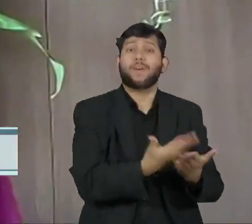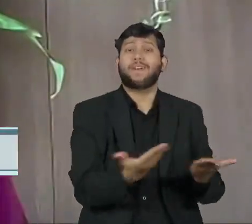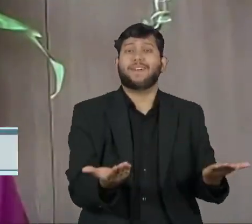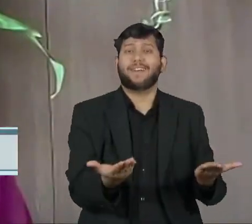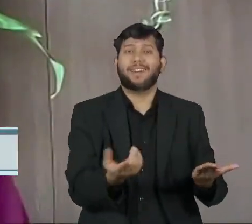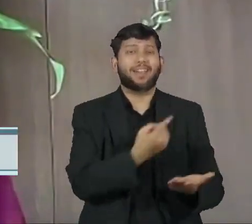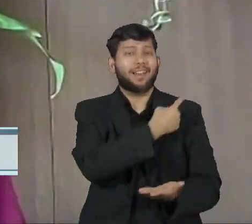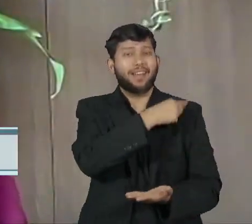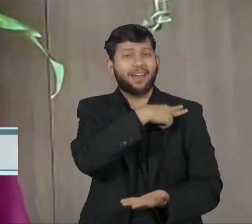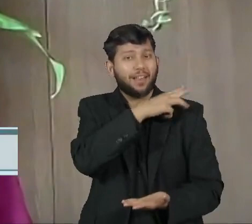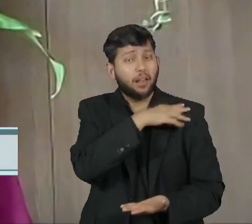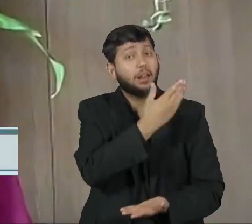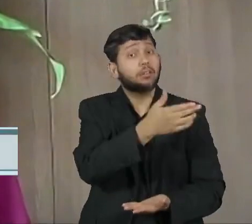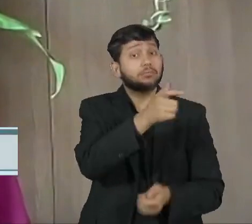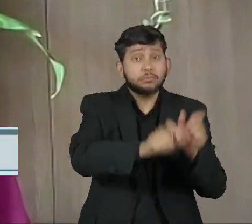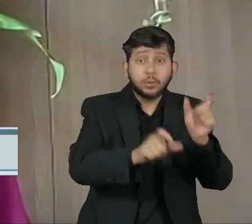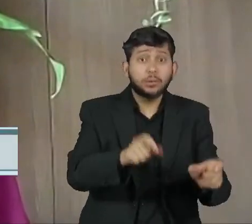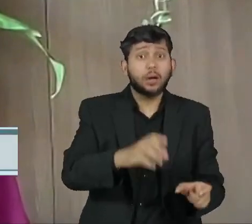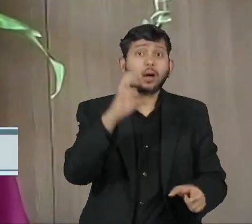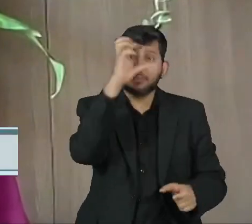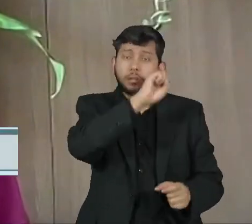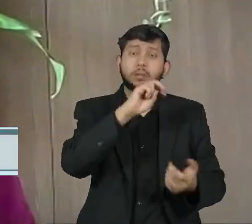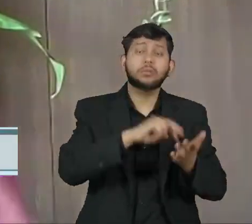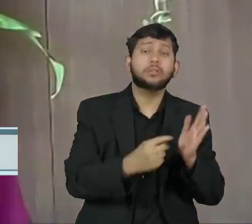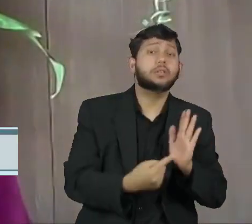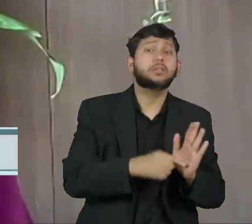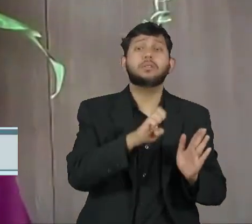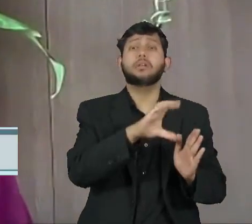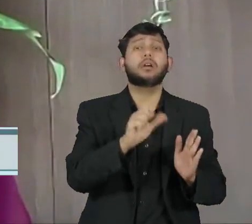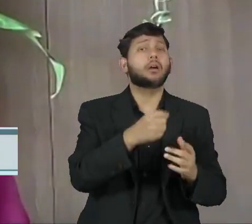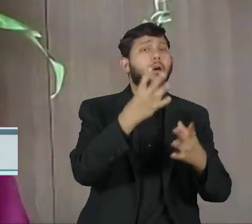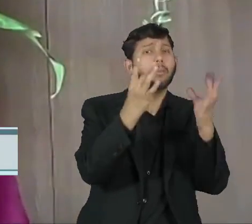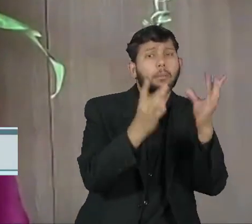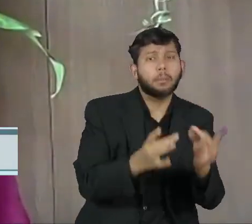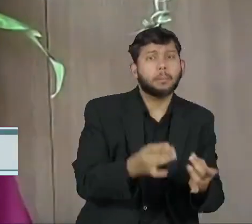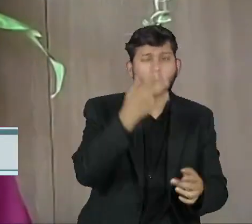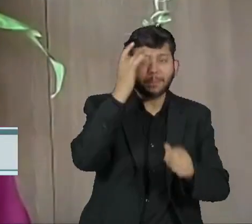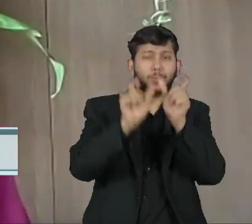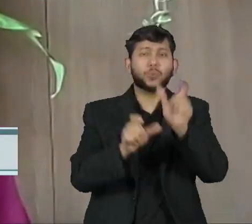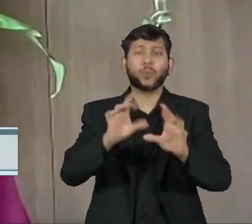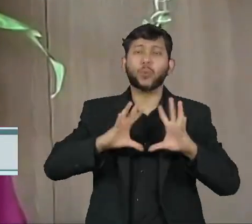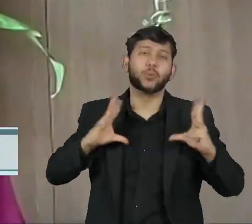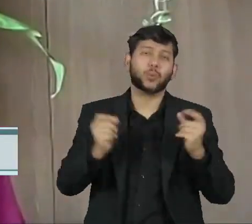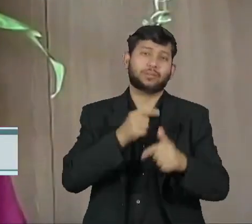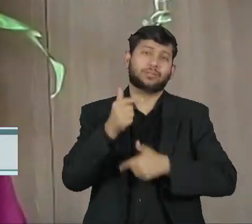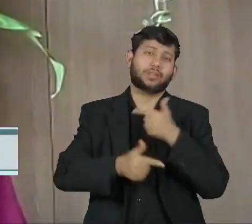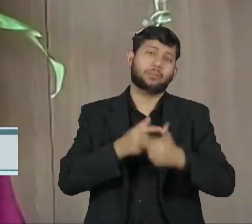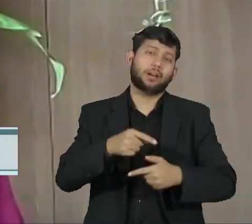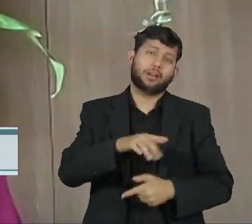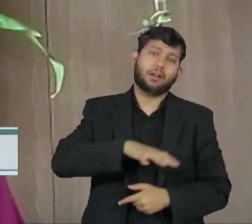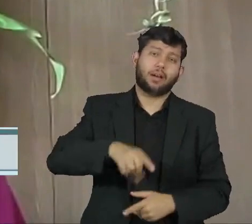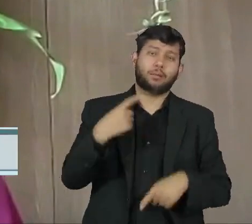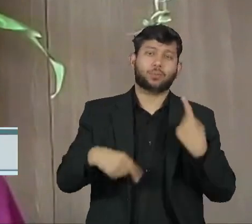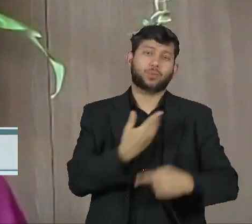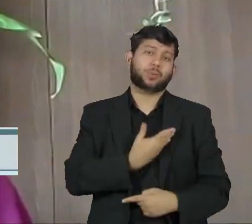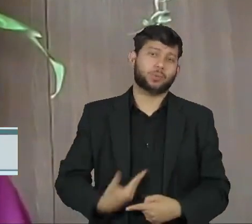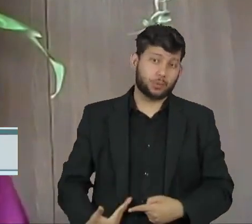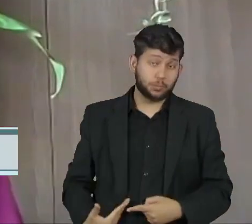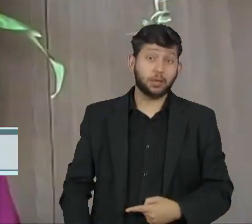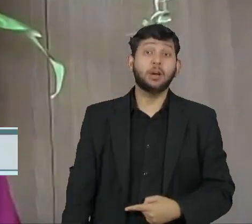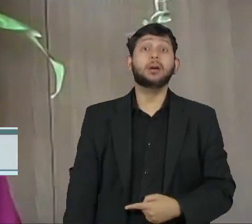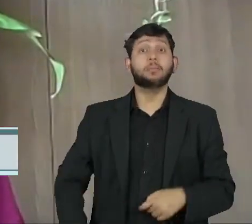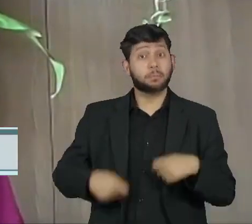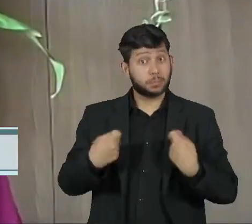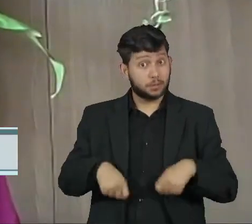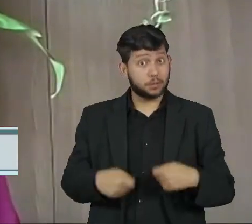enfim, para todos os, enfim, as pessoas que trabalham com políticas públicas, então, certamente,